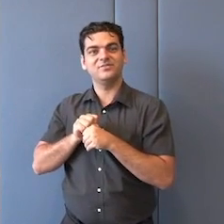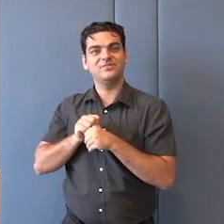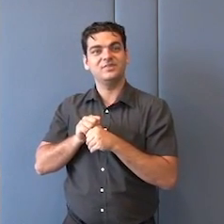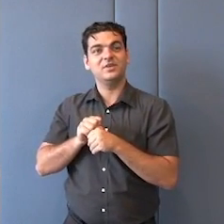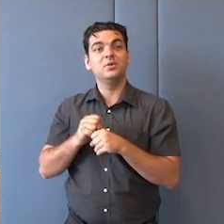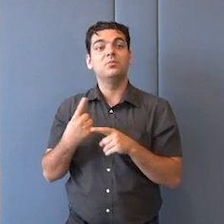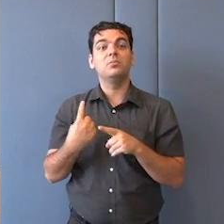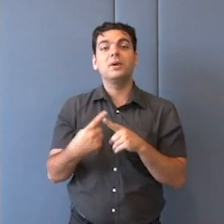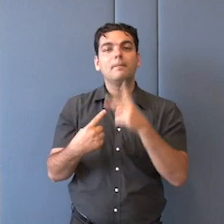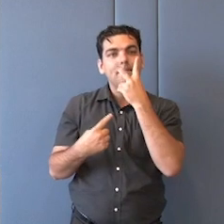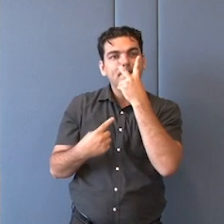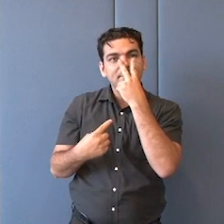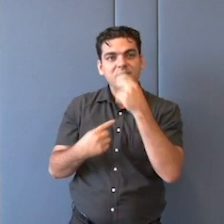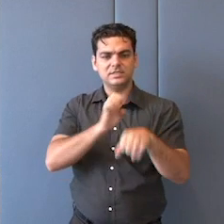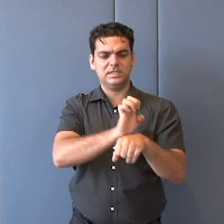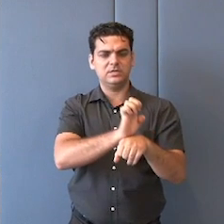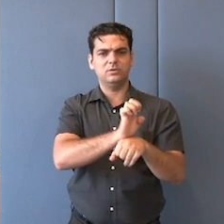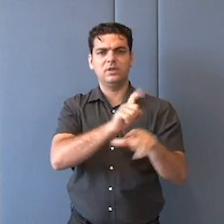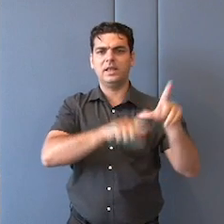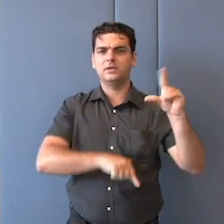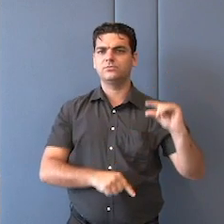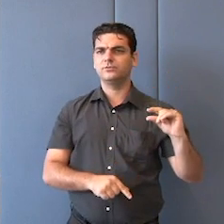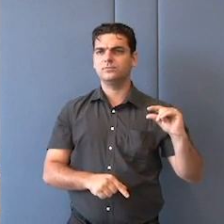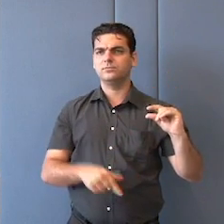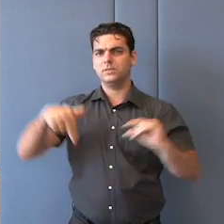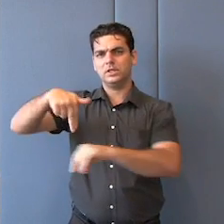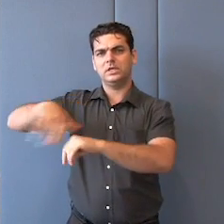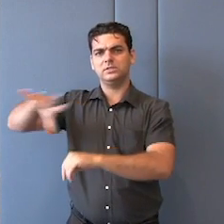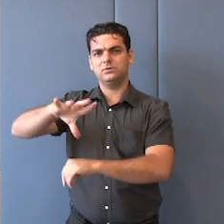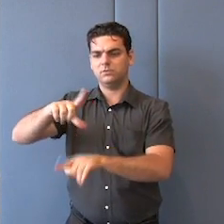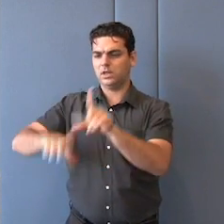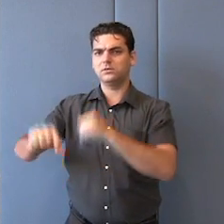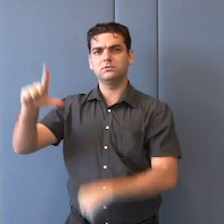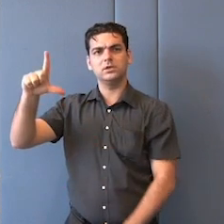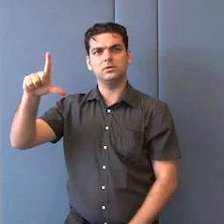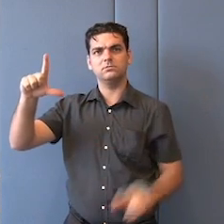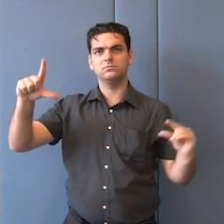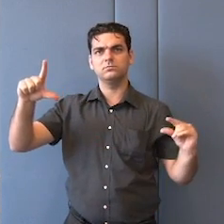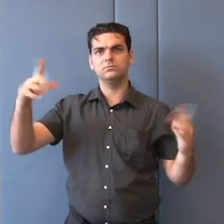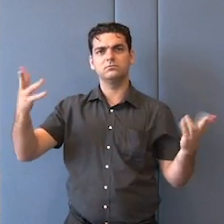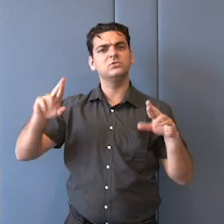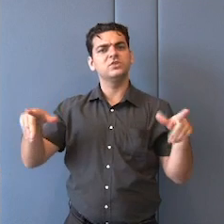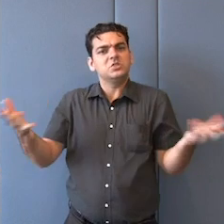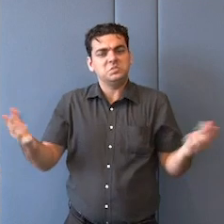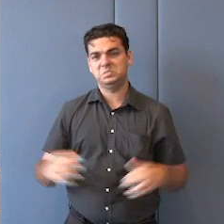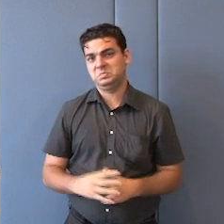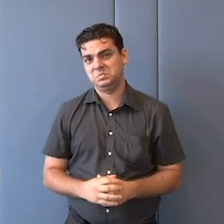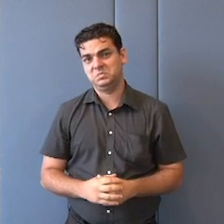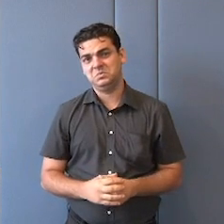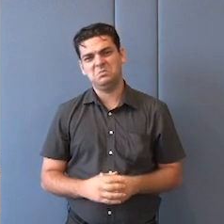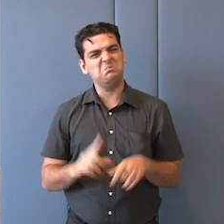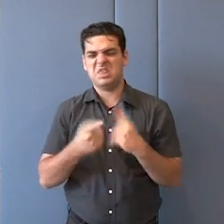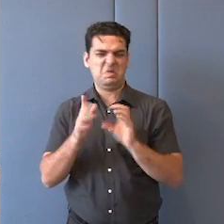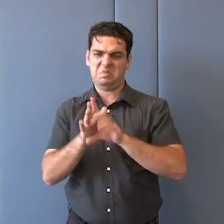geralmente, se escreve com maiúscula e nação com minúscula. Por quê? Enfim, mas existe um pouco